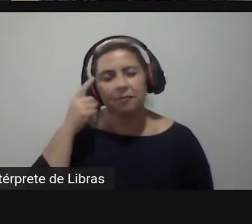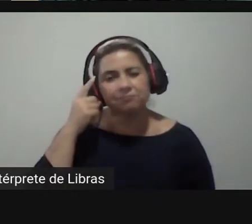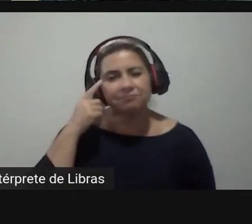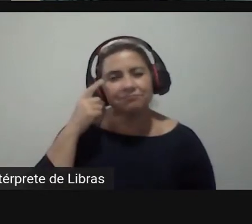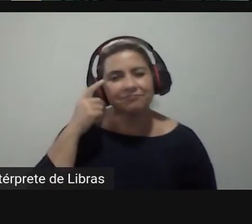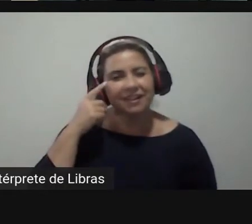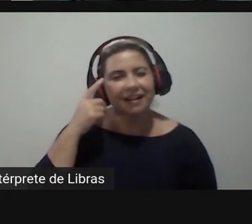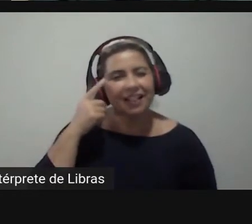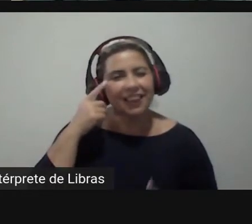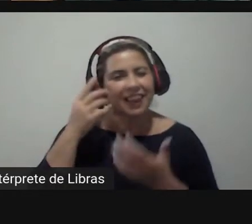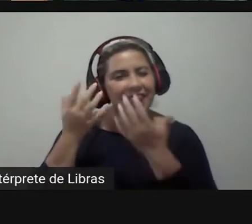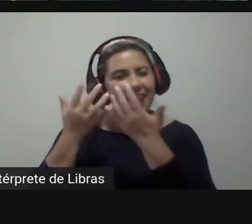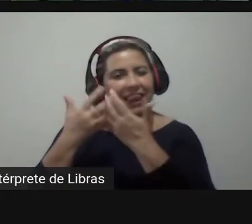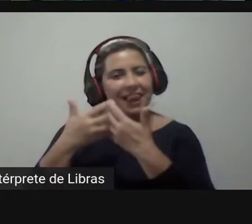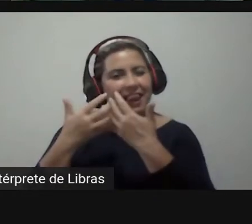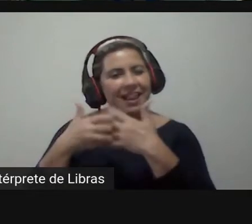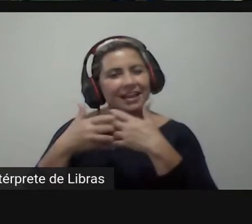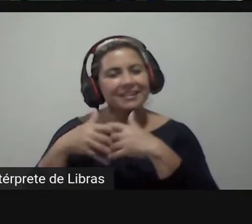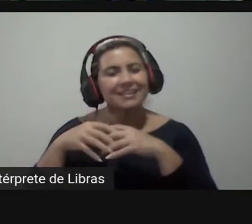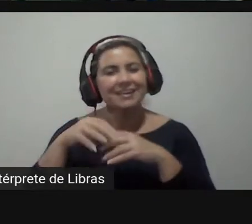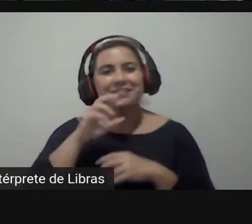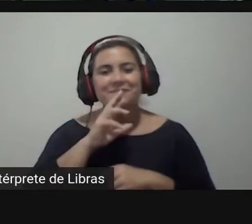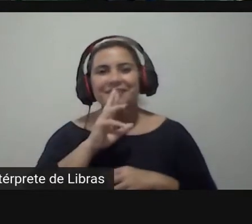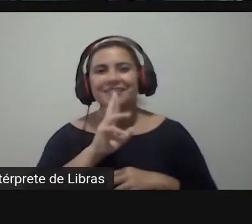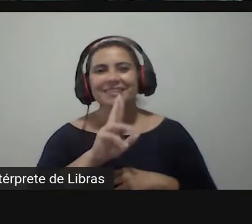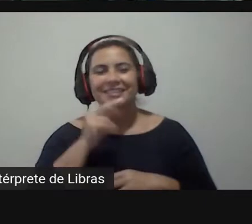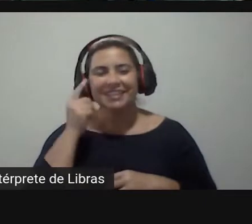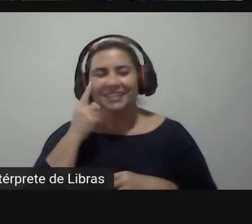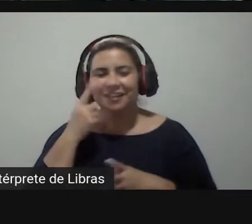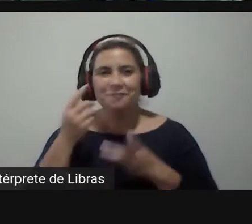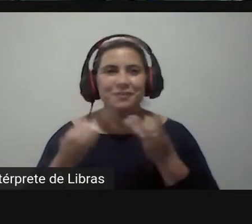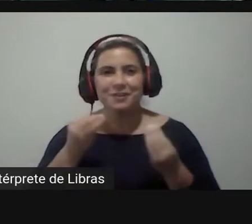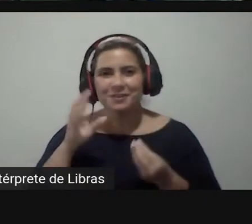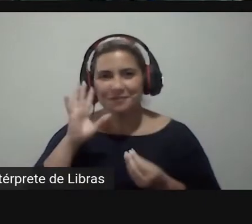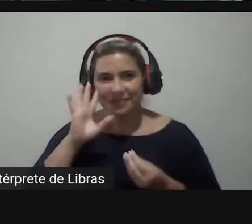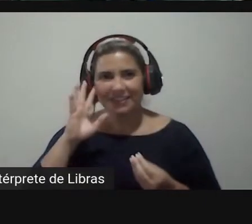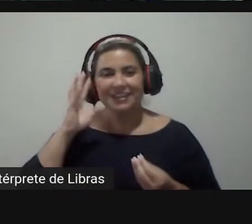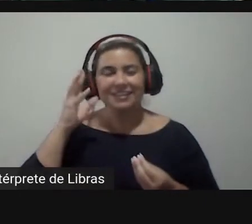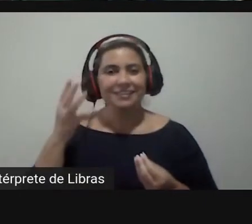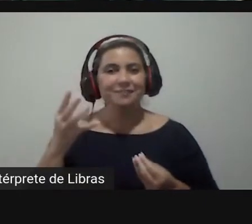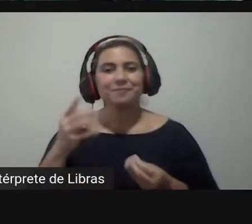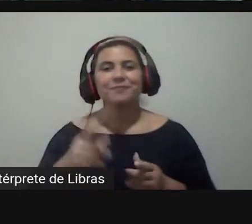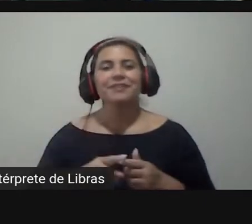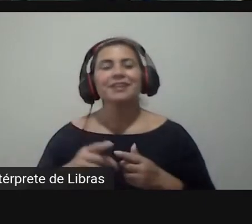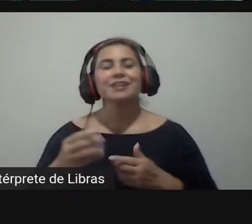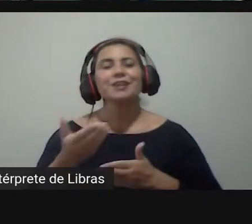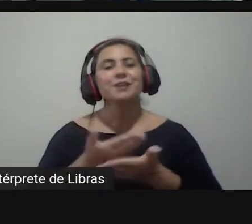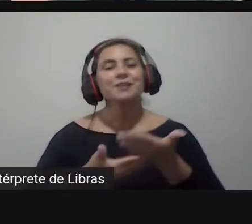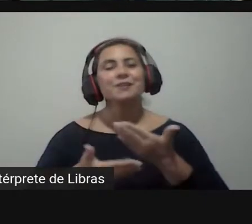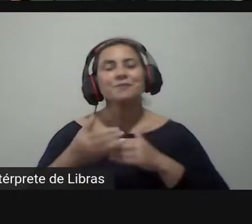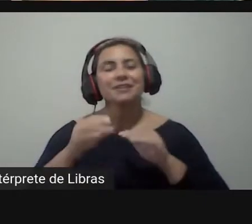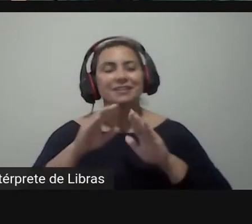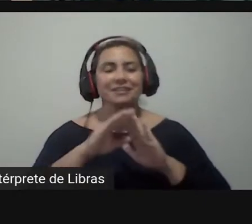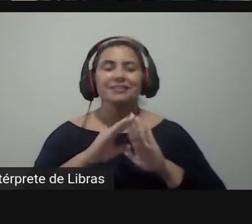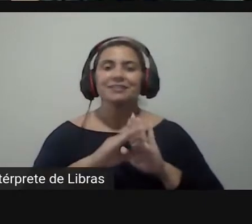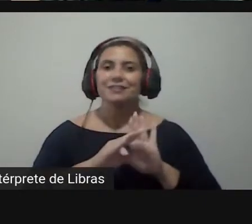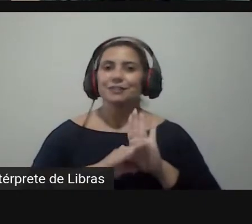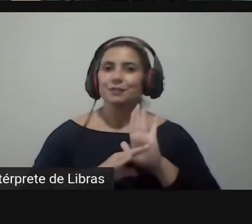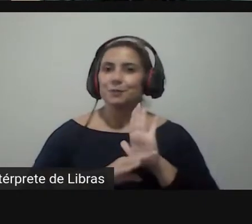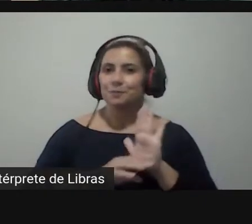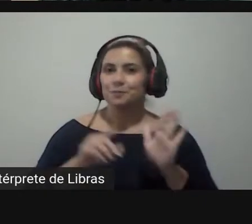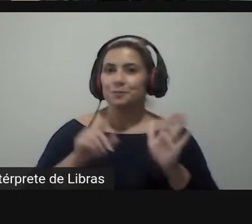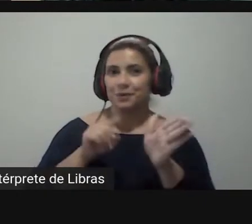respondidas a serem resolvidas e nós já temos aqui na nossa relação de perguntas uma série de